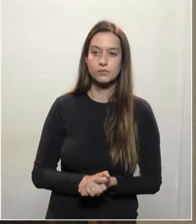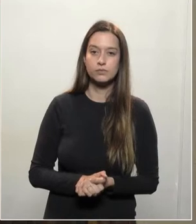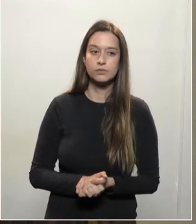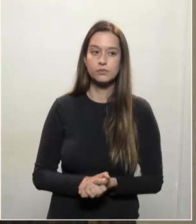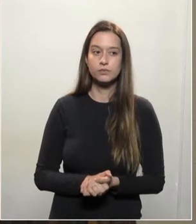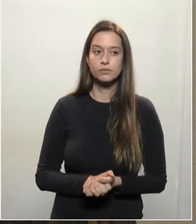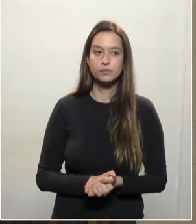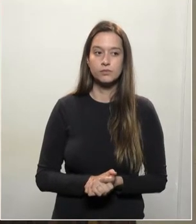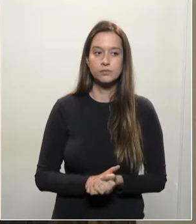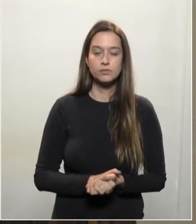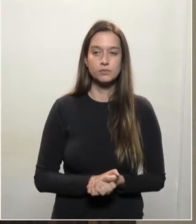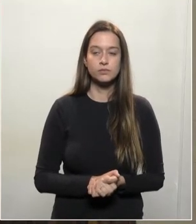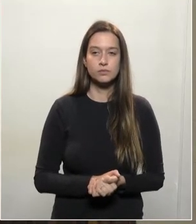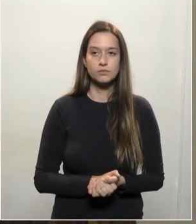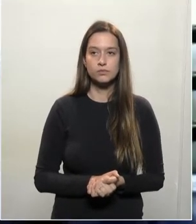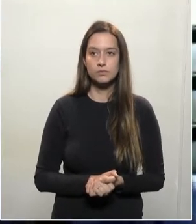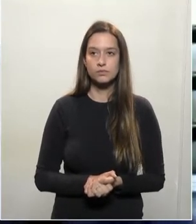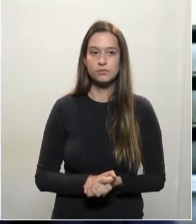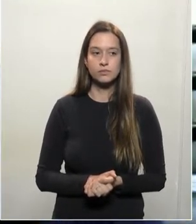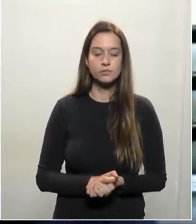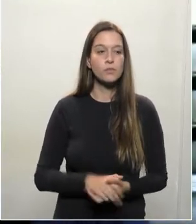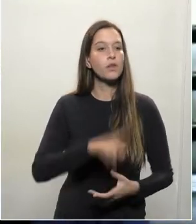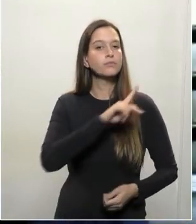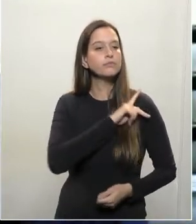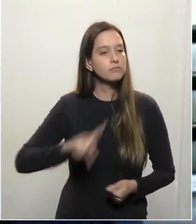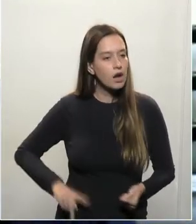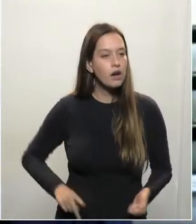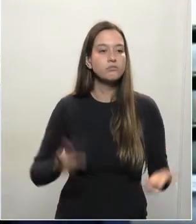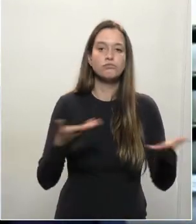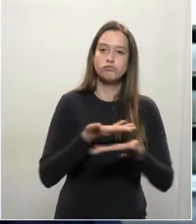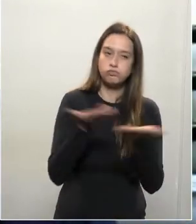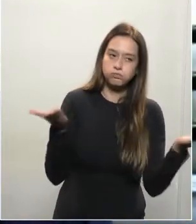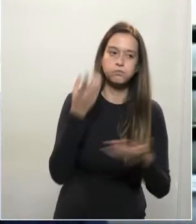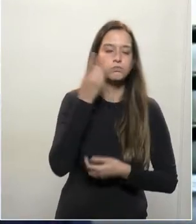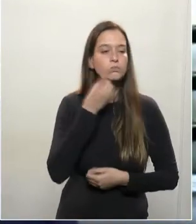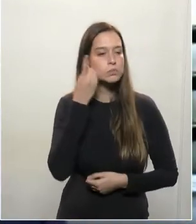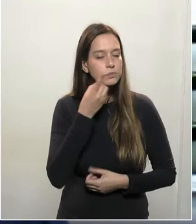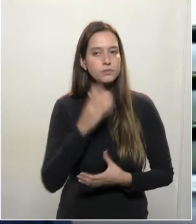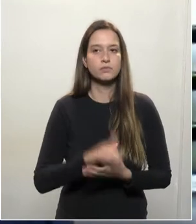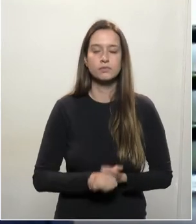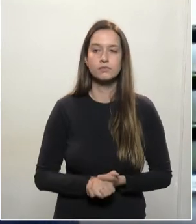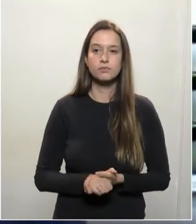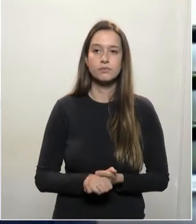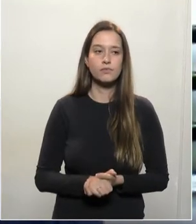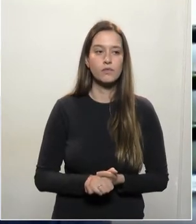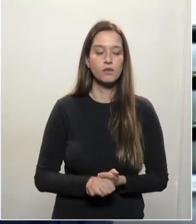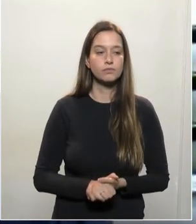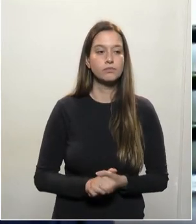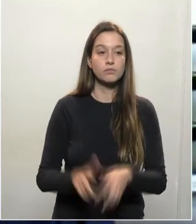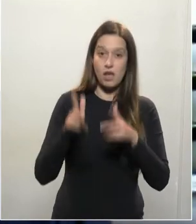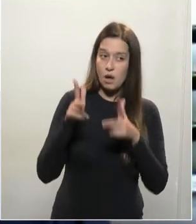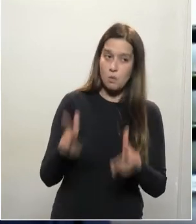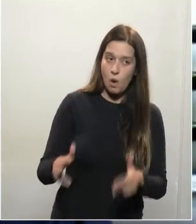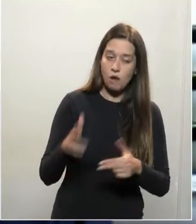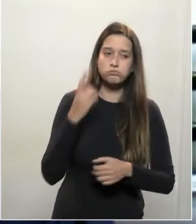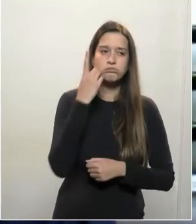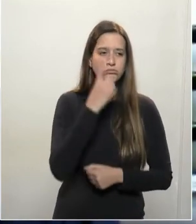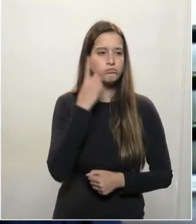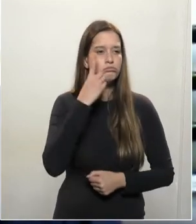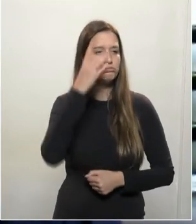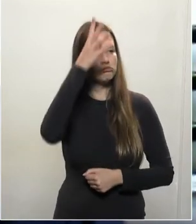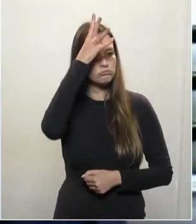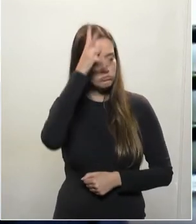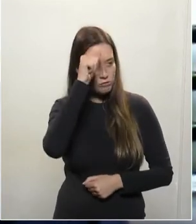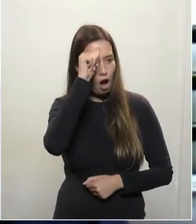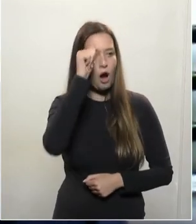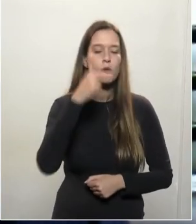Sr. Presidente, Sr. Deputado, como falou o nosso irmão, deputado Galo, tivemos agora há pouco uma